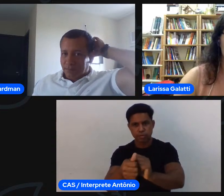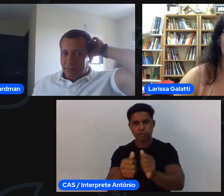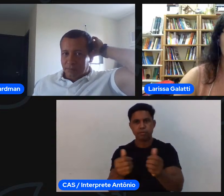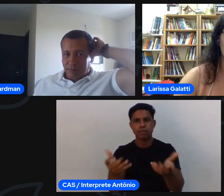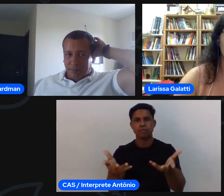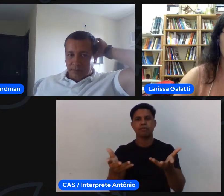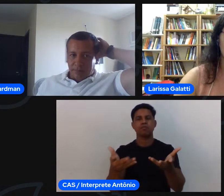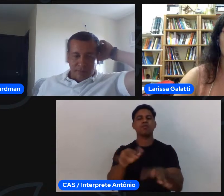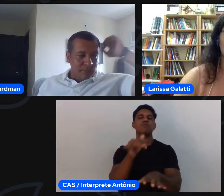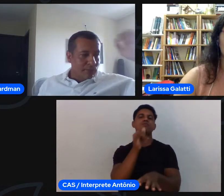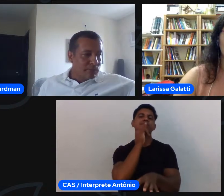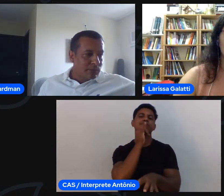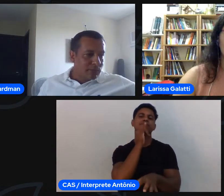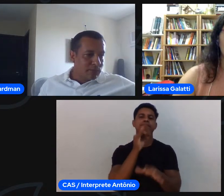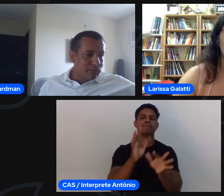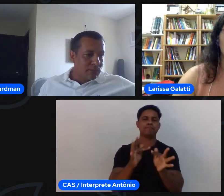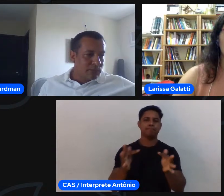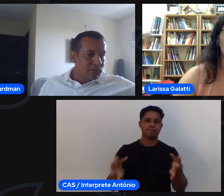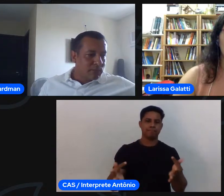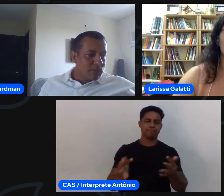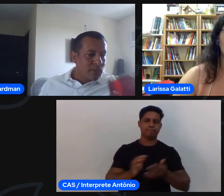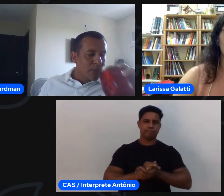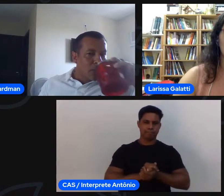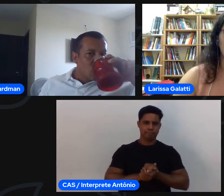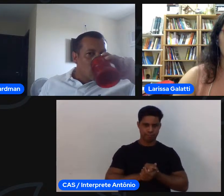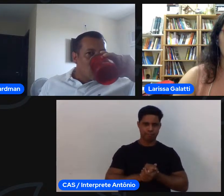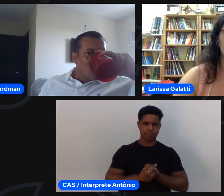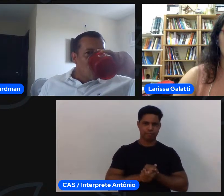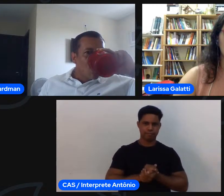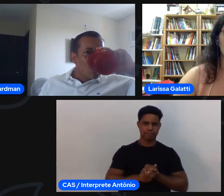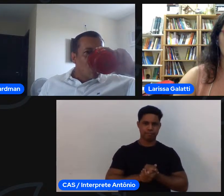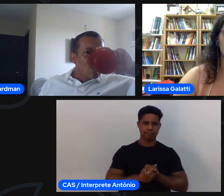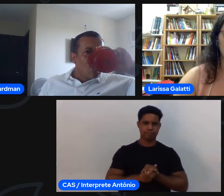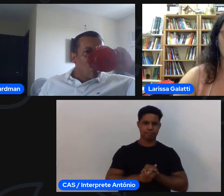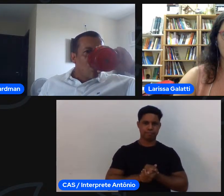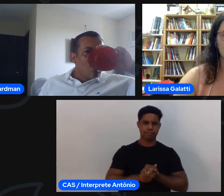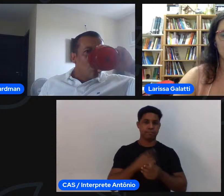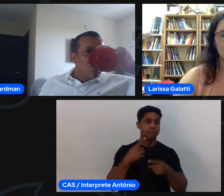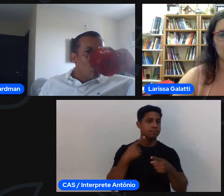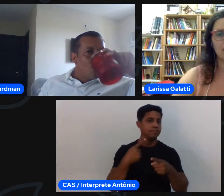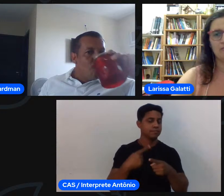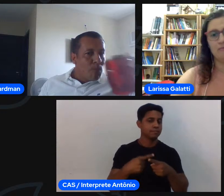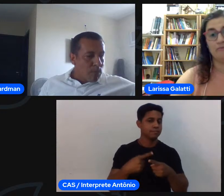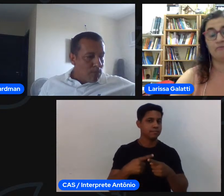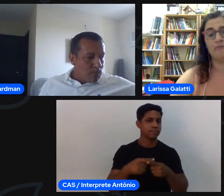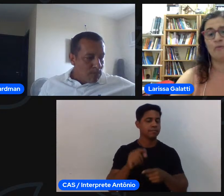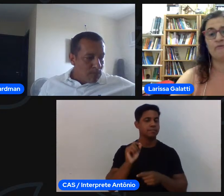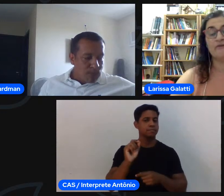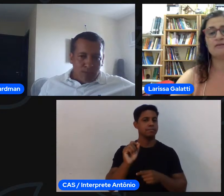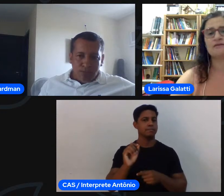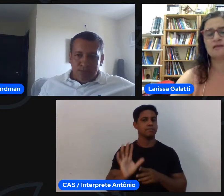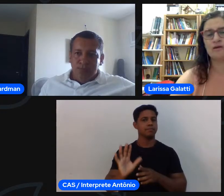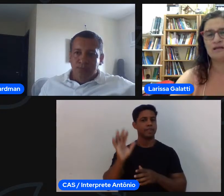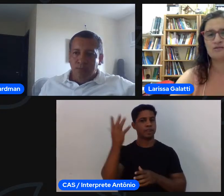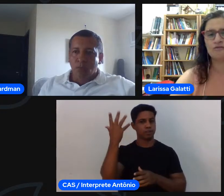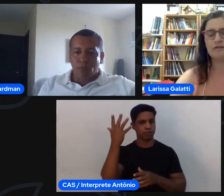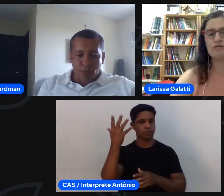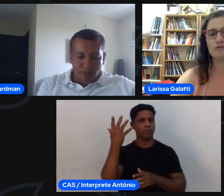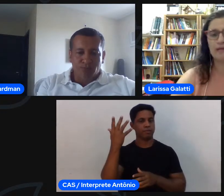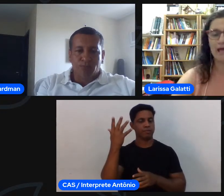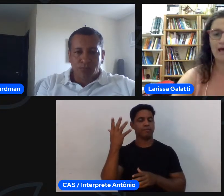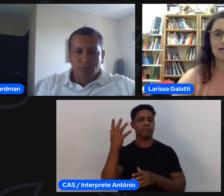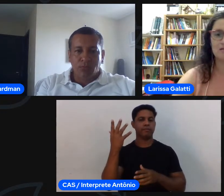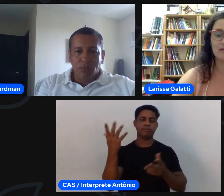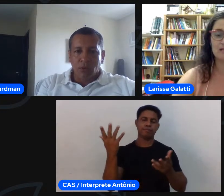simples porque isso também é muito verdade né às vezes a gente vai vendo as teorias